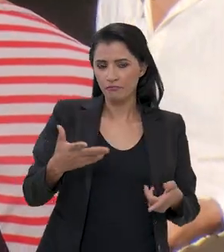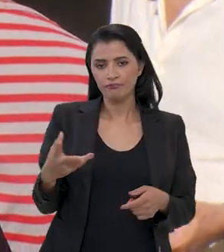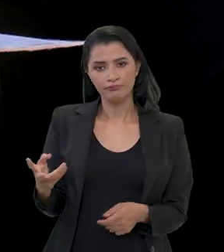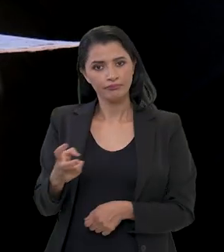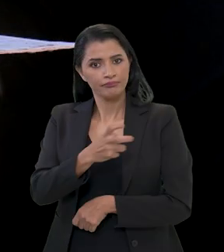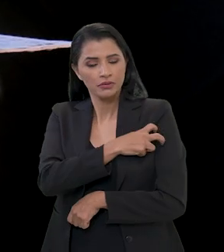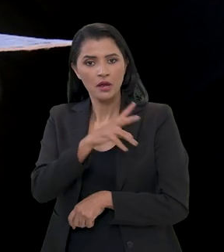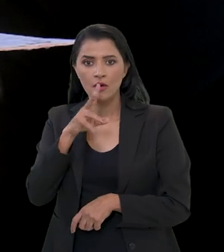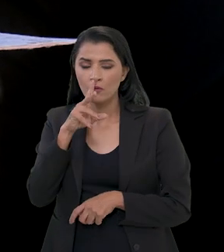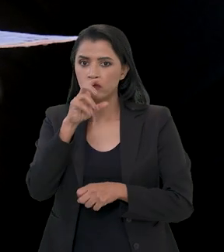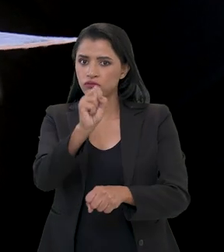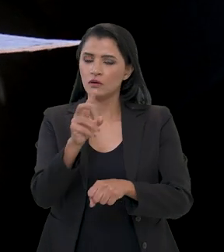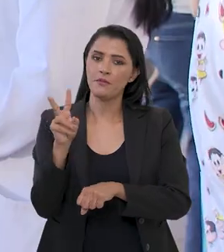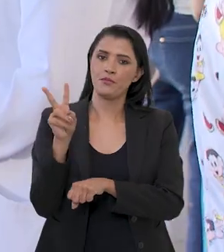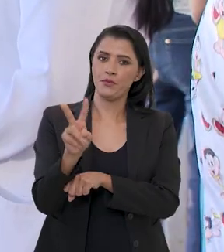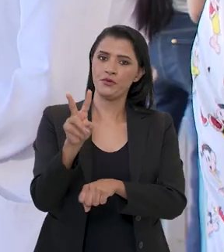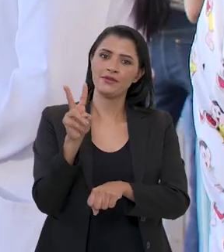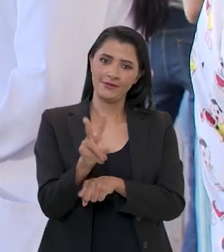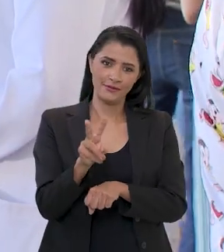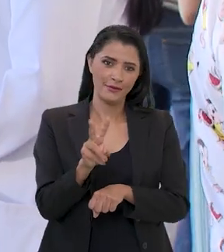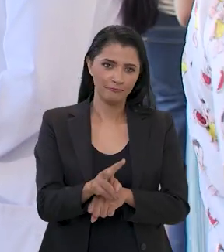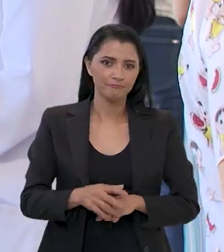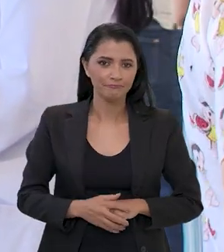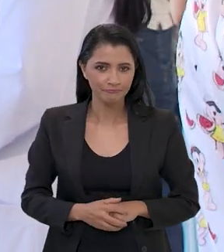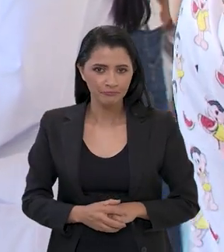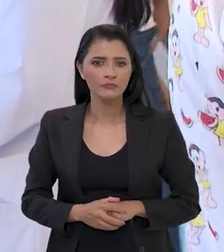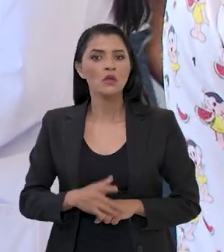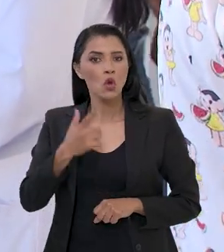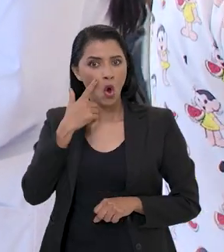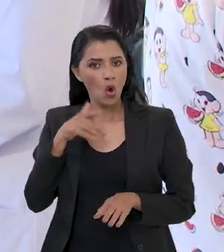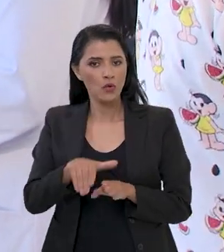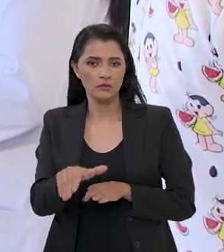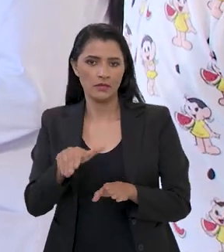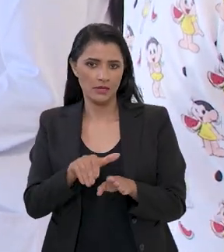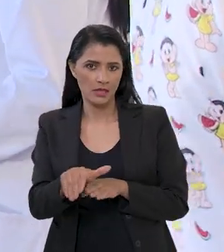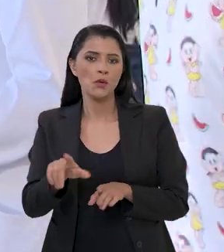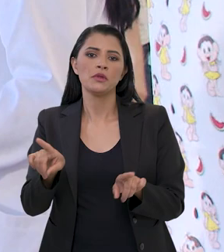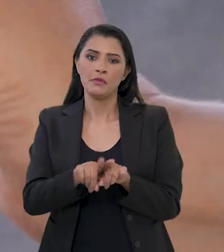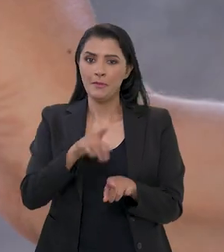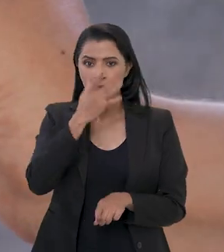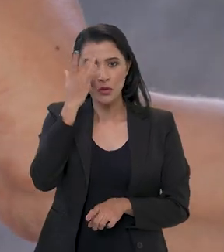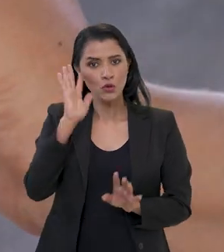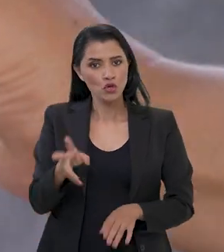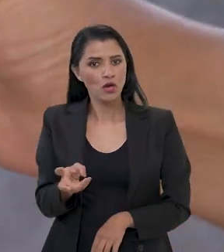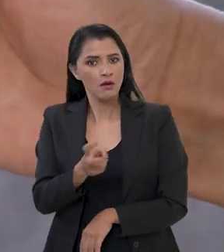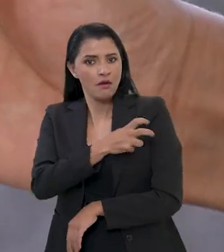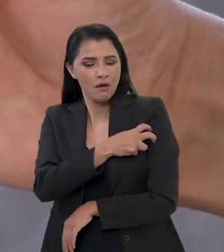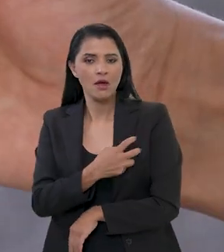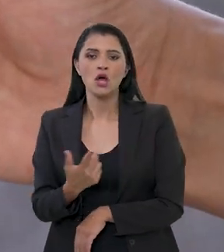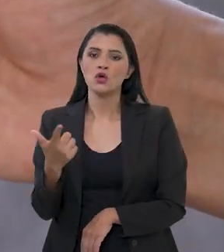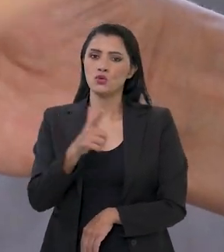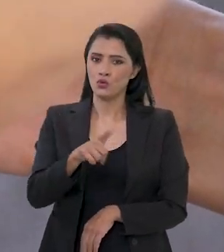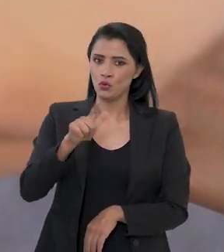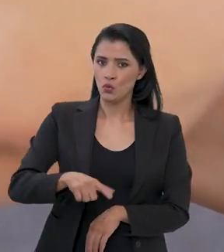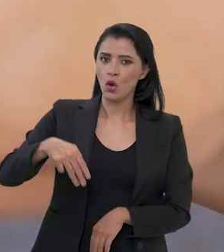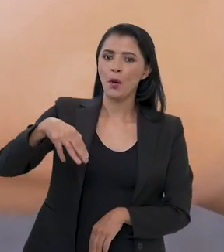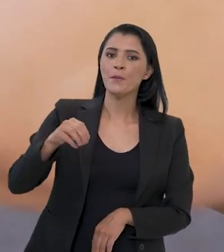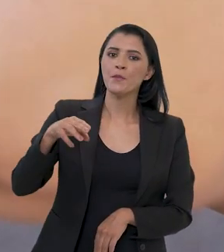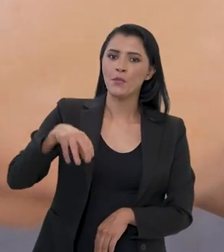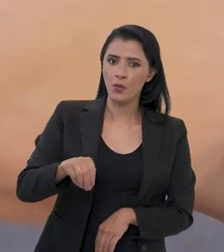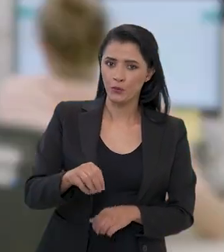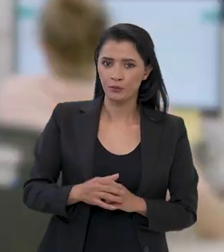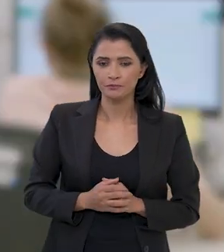saúde para reforçar a proteção contra a doença. A recomendação vale para quem já recebeu pelo menos duas